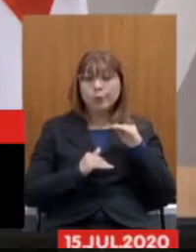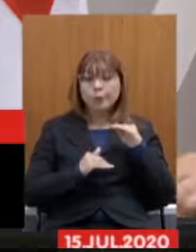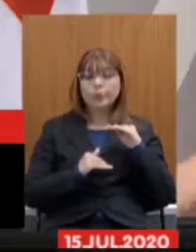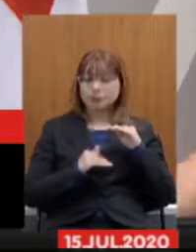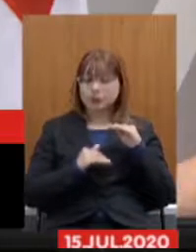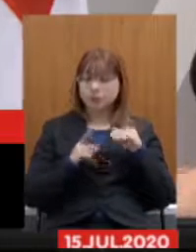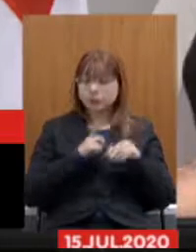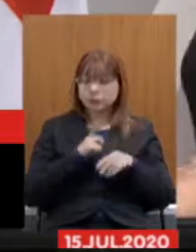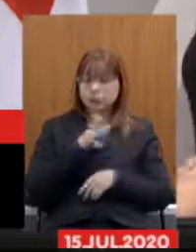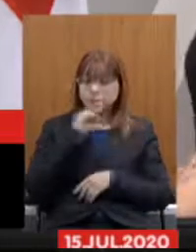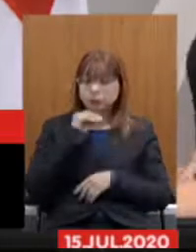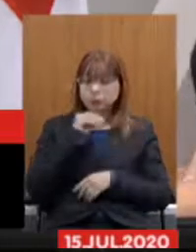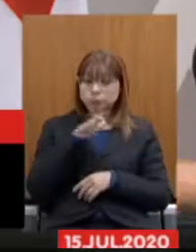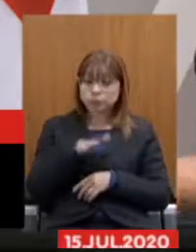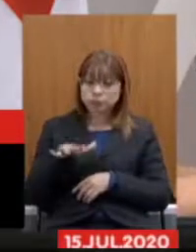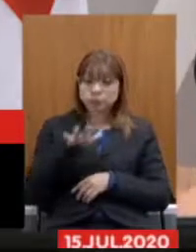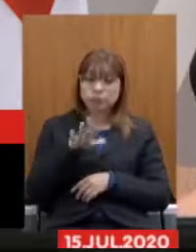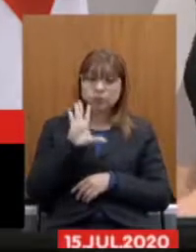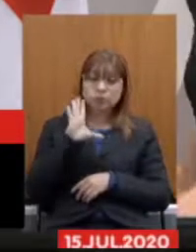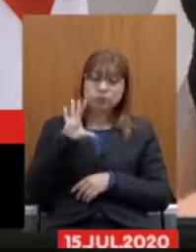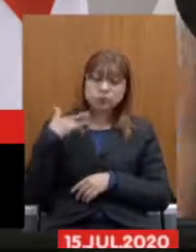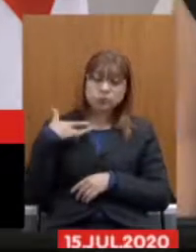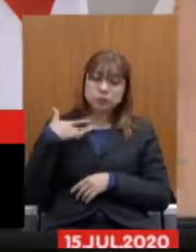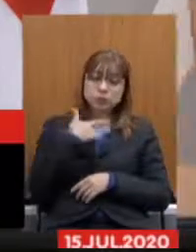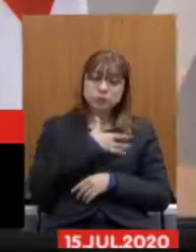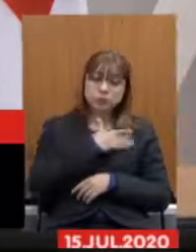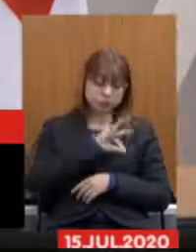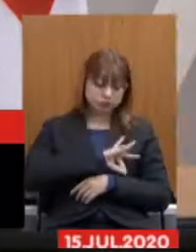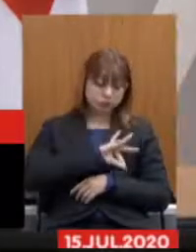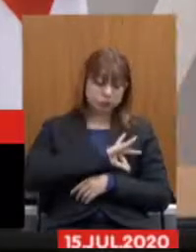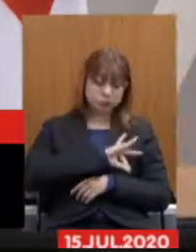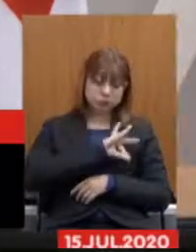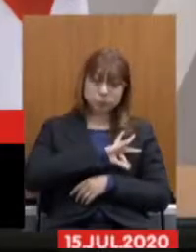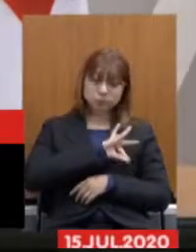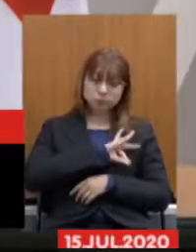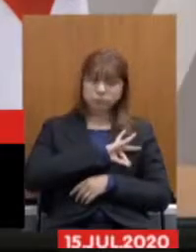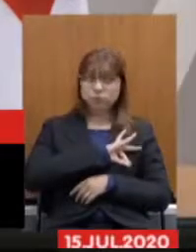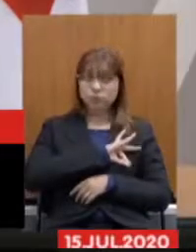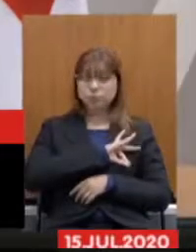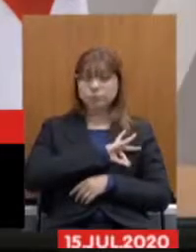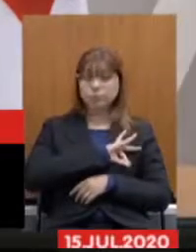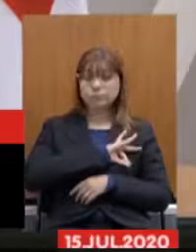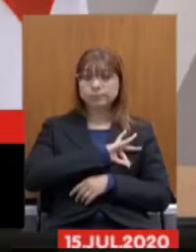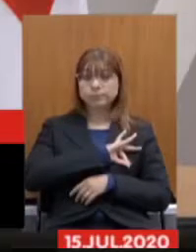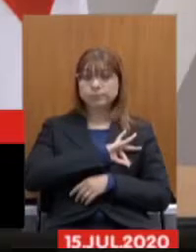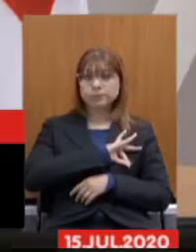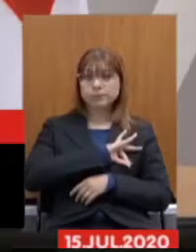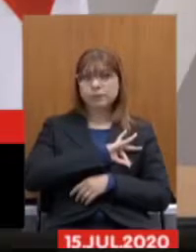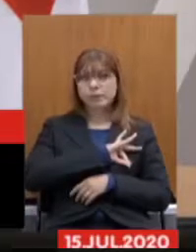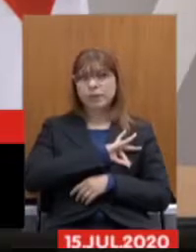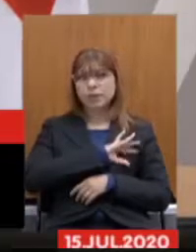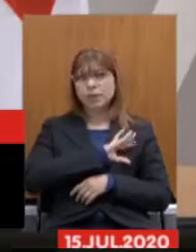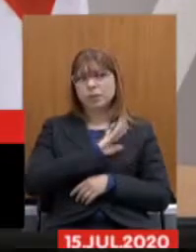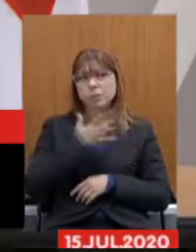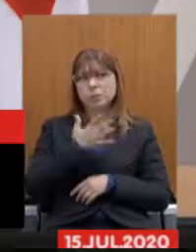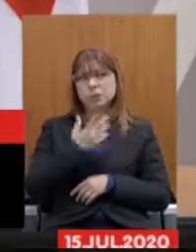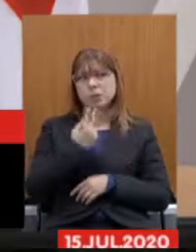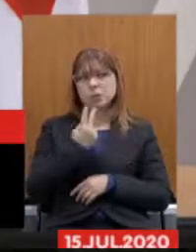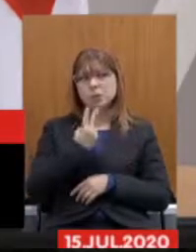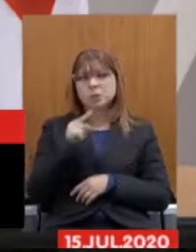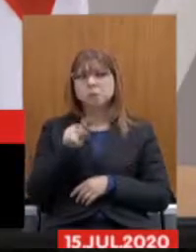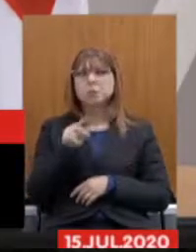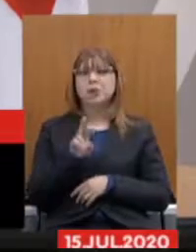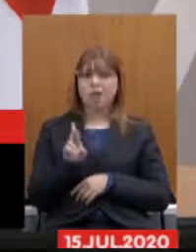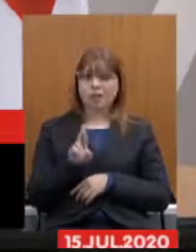trabalhadores da saúde que recebem salários até 2 mil reais